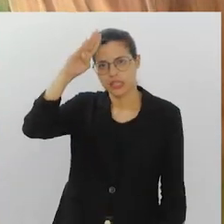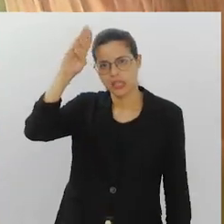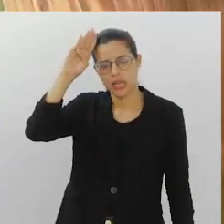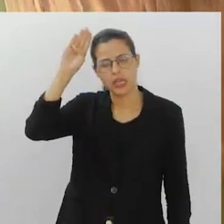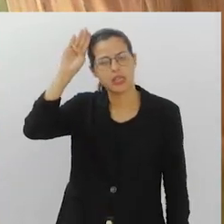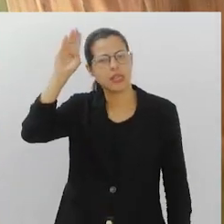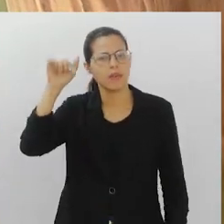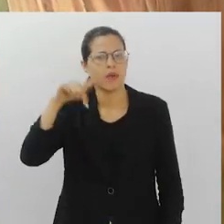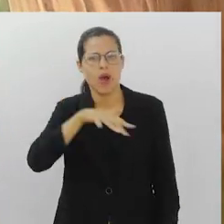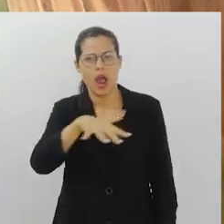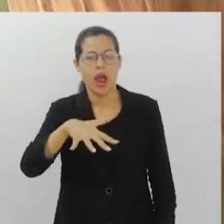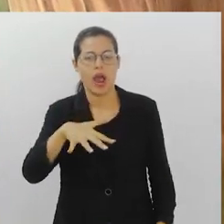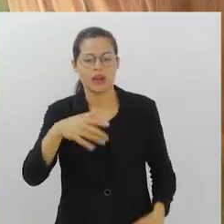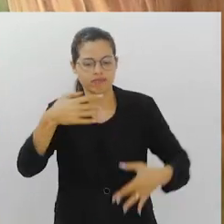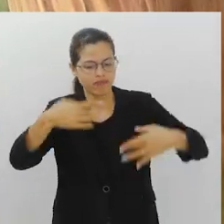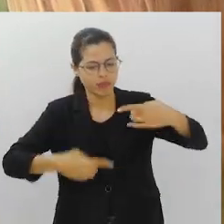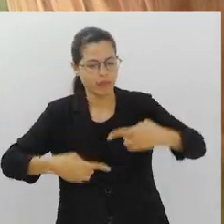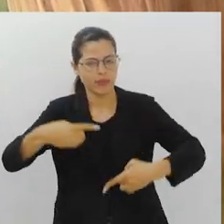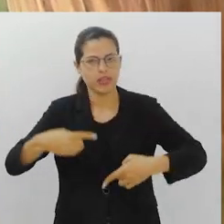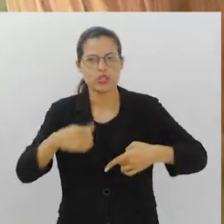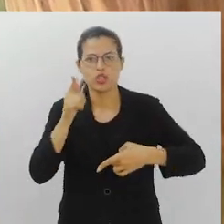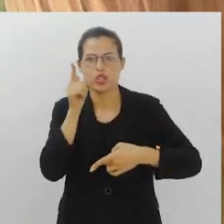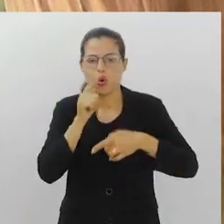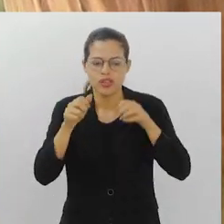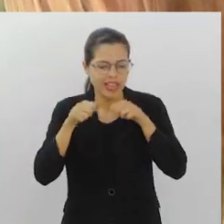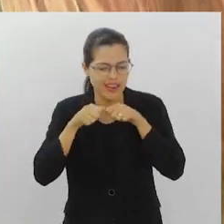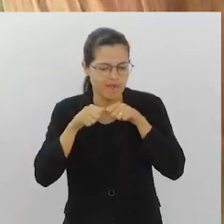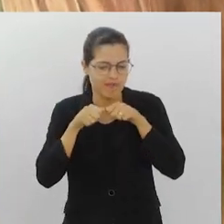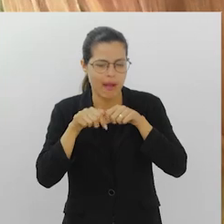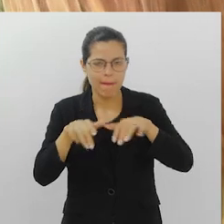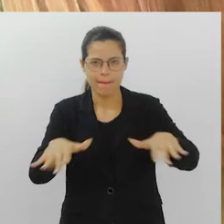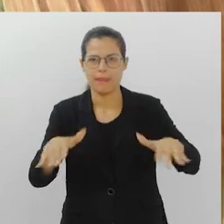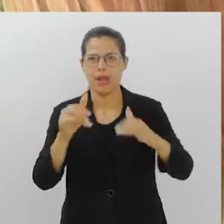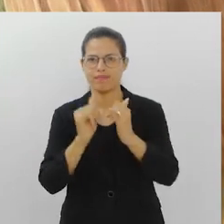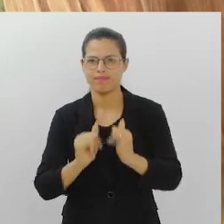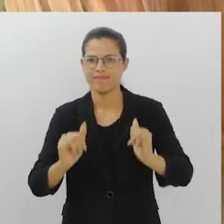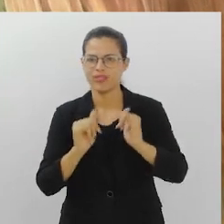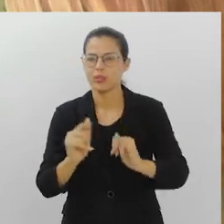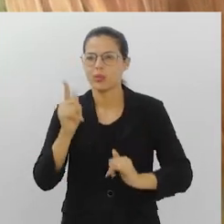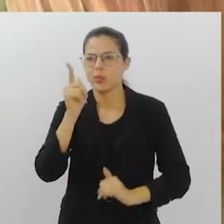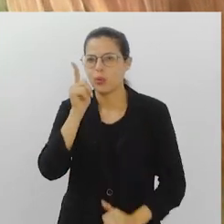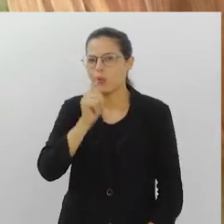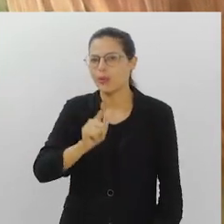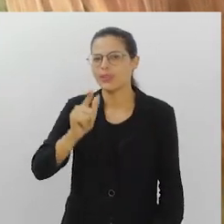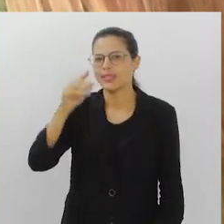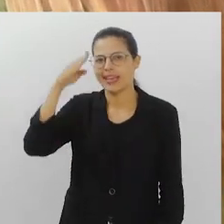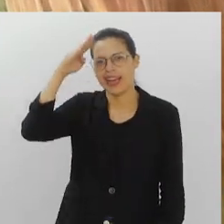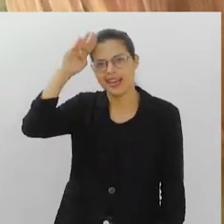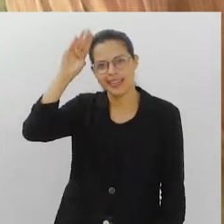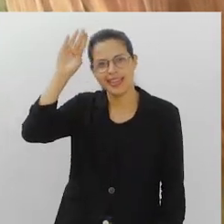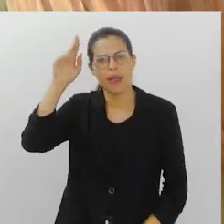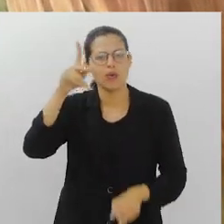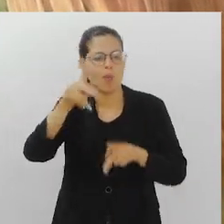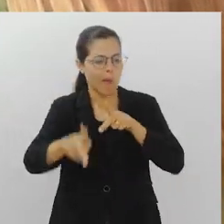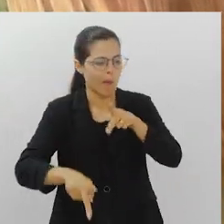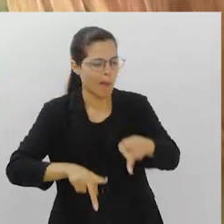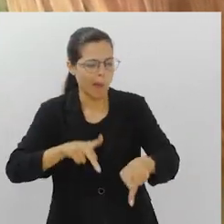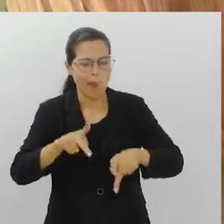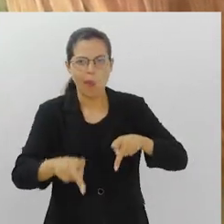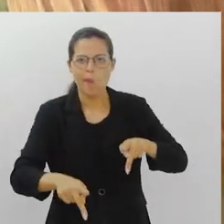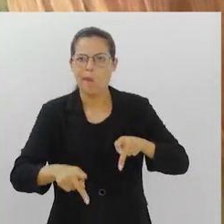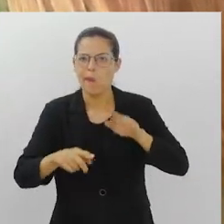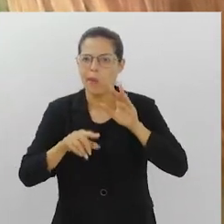num debate amplo, a gente alcança também essas pessoas. A gente alcança os acadêmicos, a gente alcança a população,